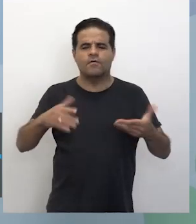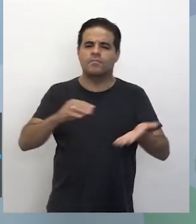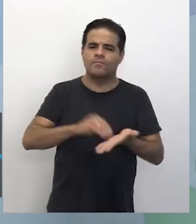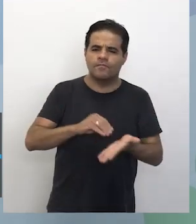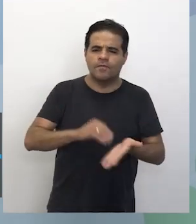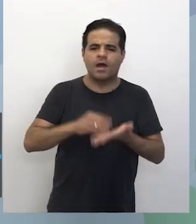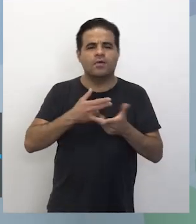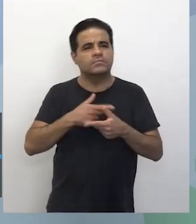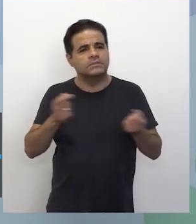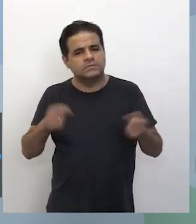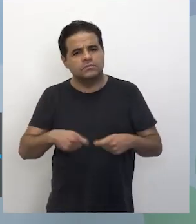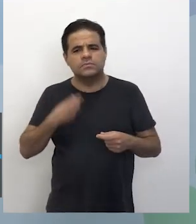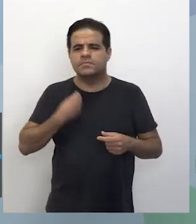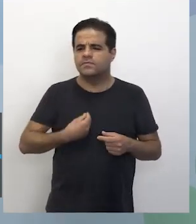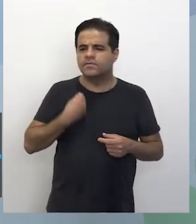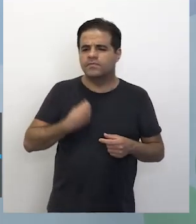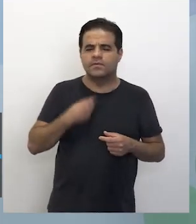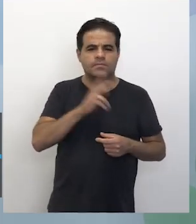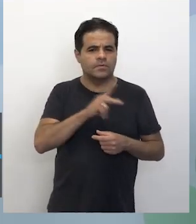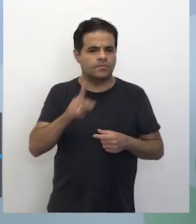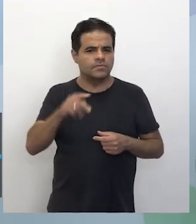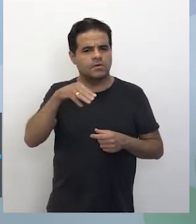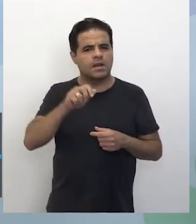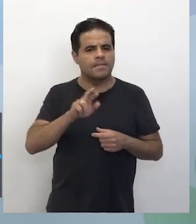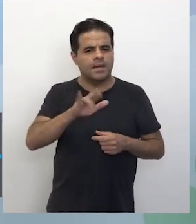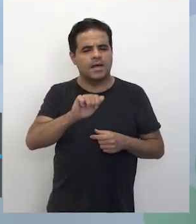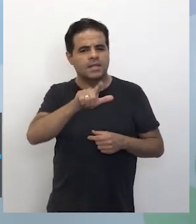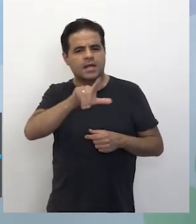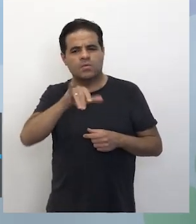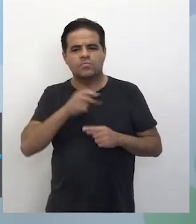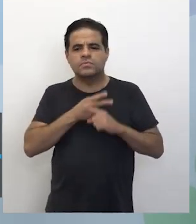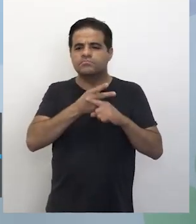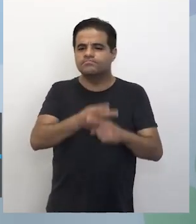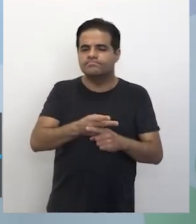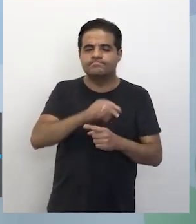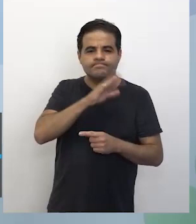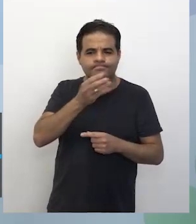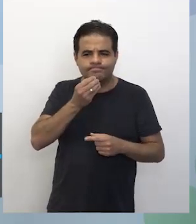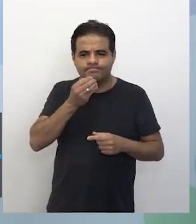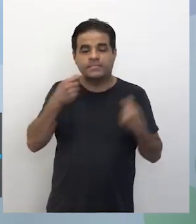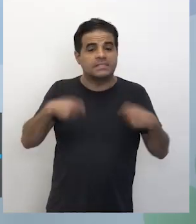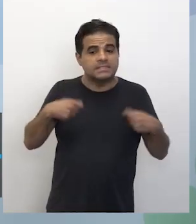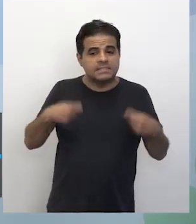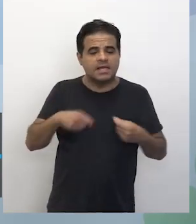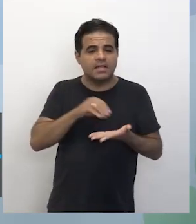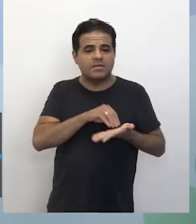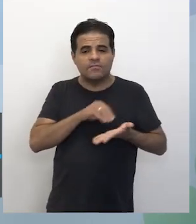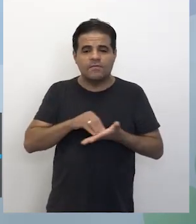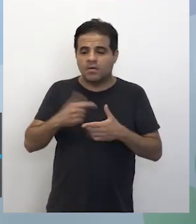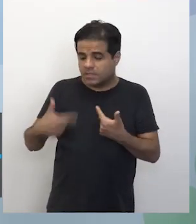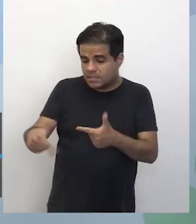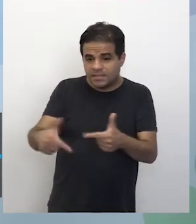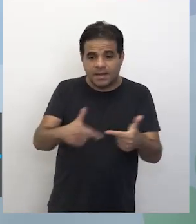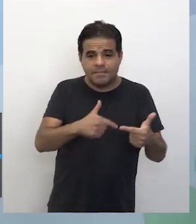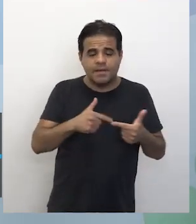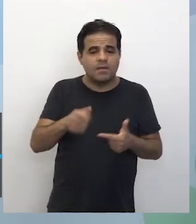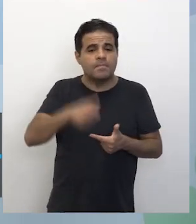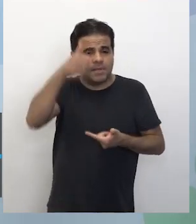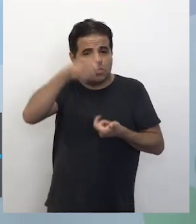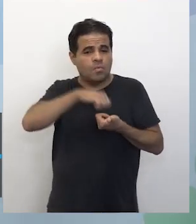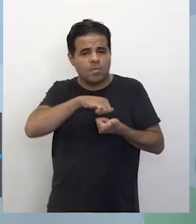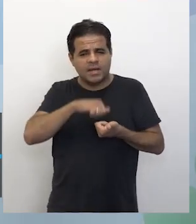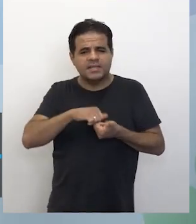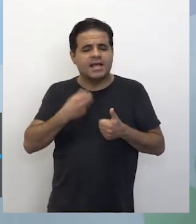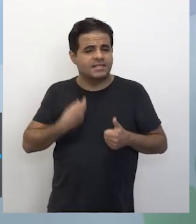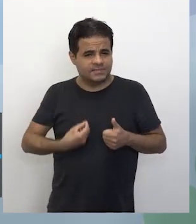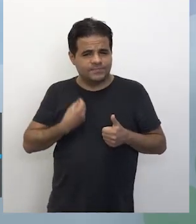de condições para viver. A professora Maria Lúcia, busca de oportunidades, necessidades, falta de emprego, melhor qualidade de